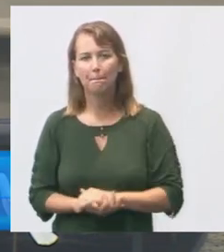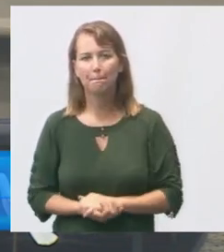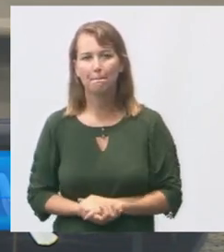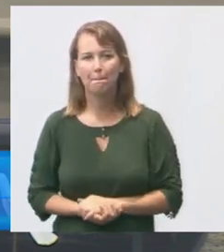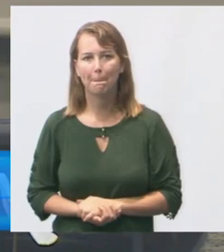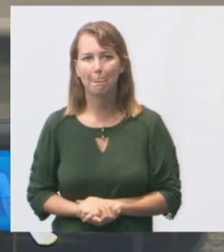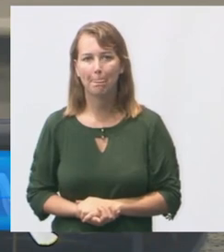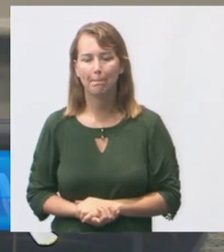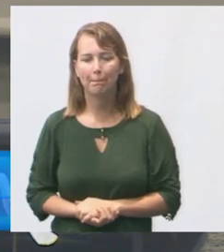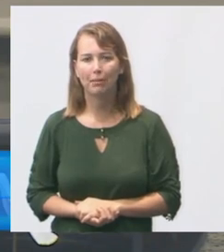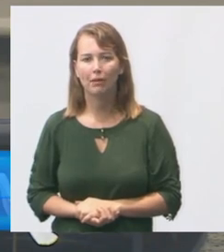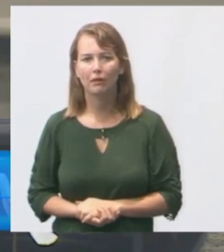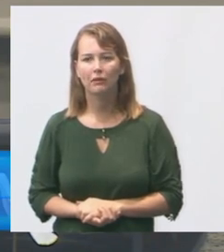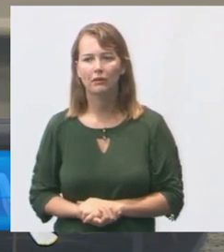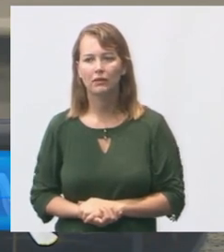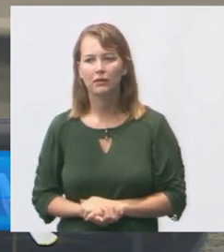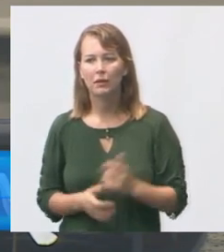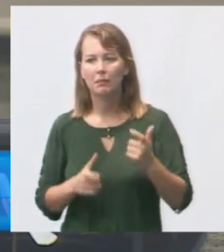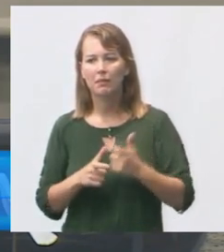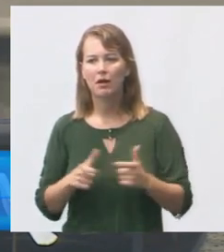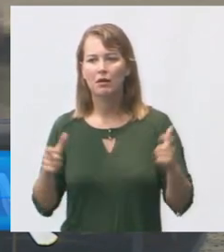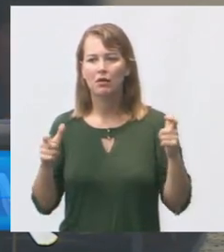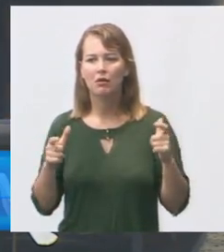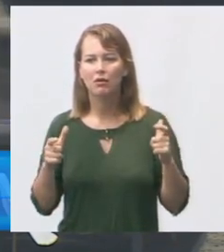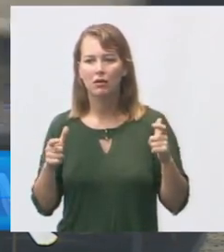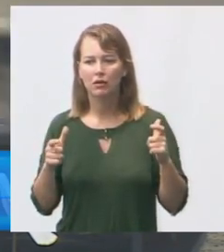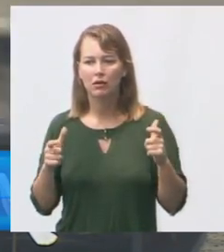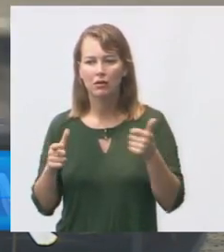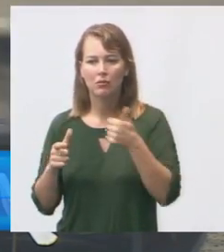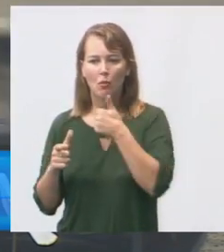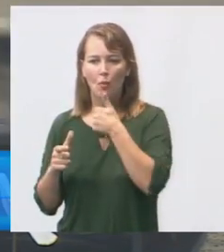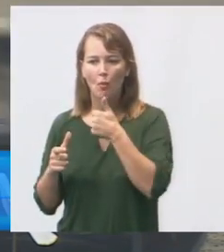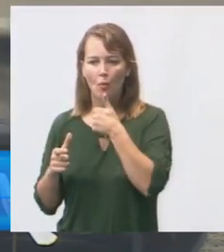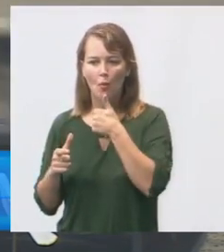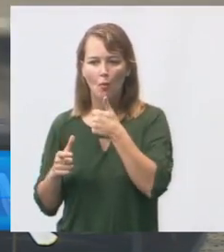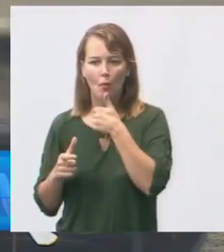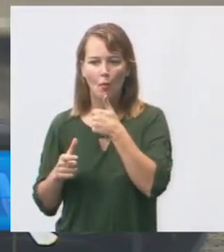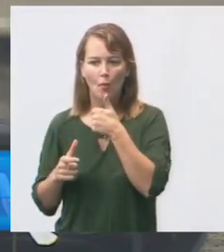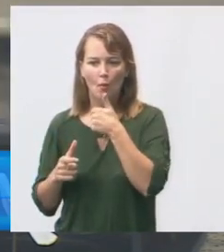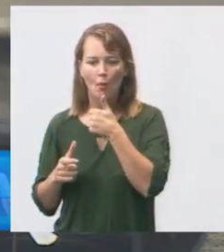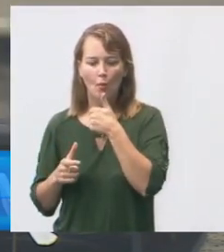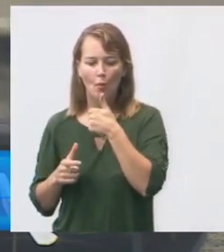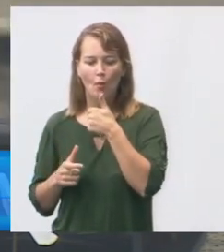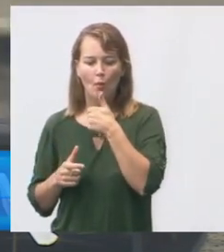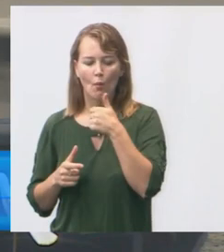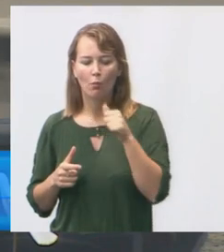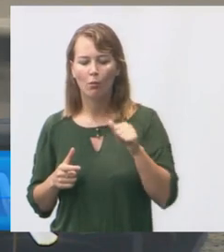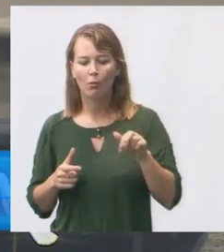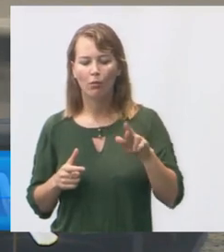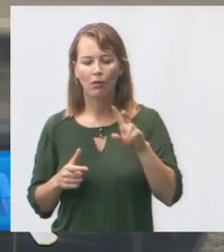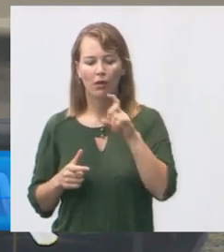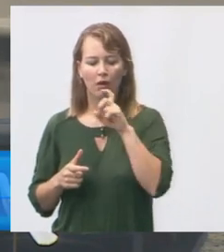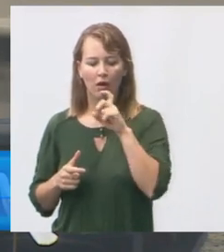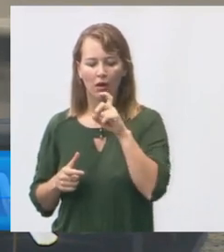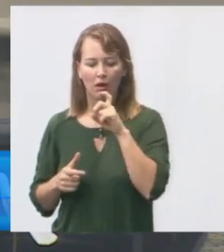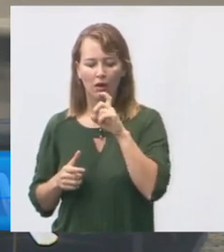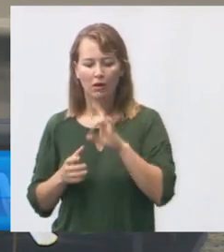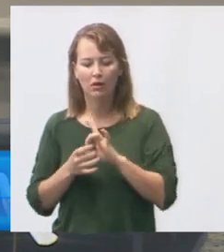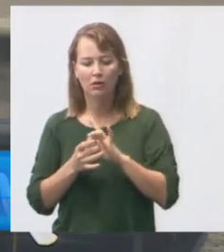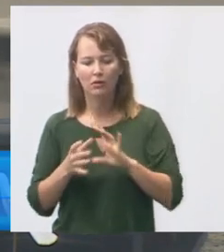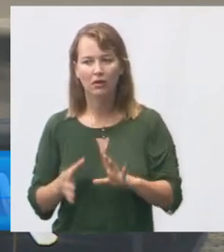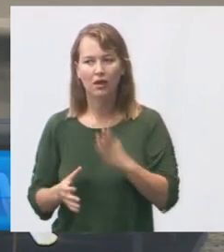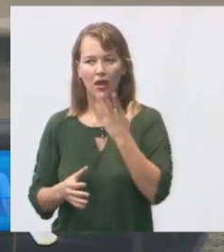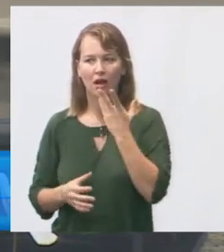tendo em vista que grande parte delas ainda encontram-se sem climatização e deixando as crianças